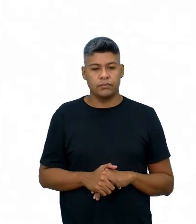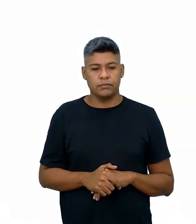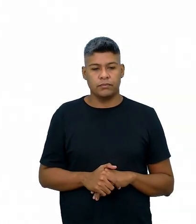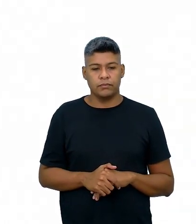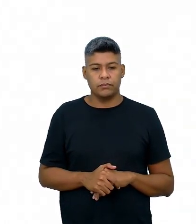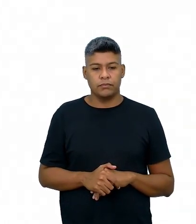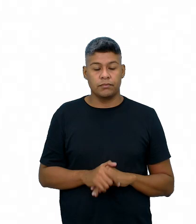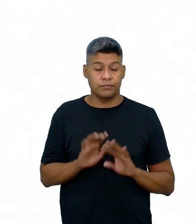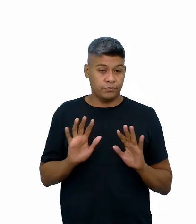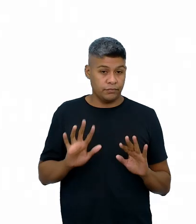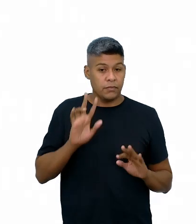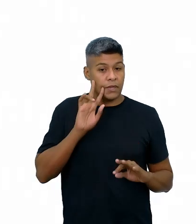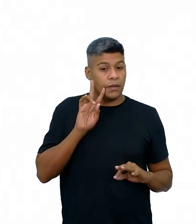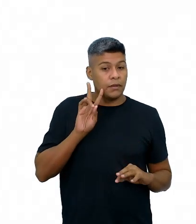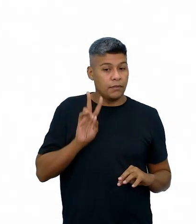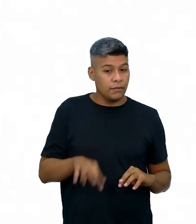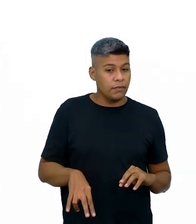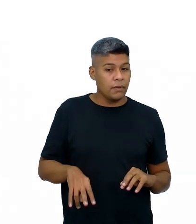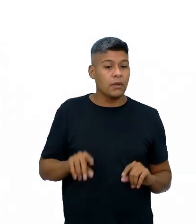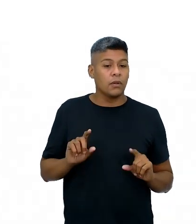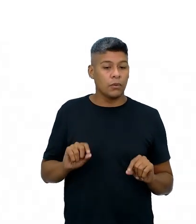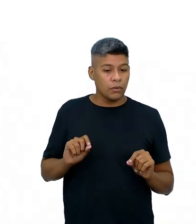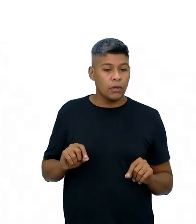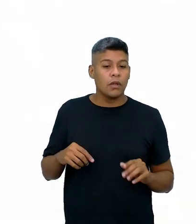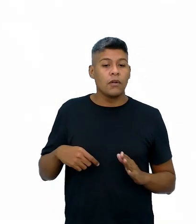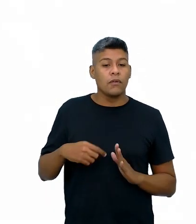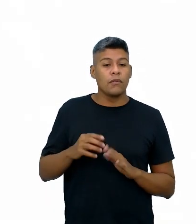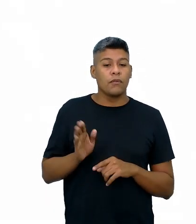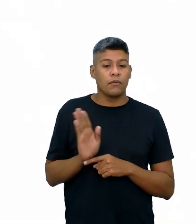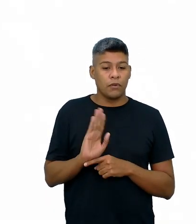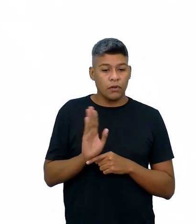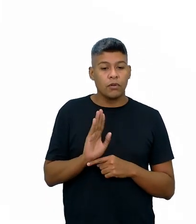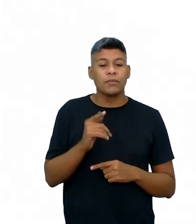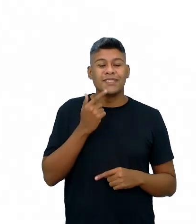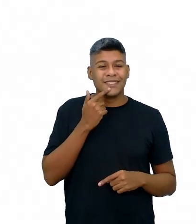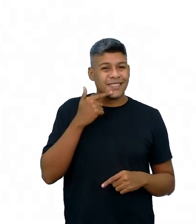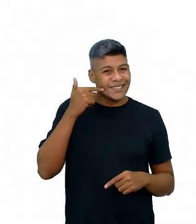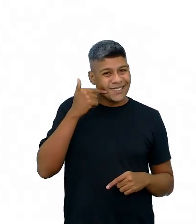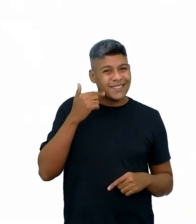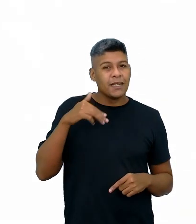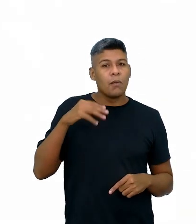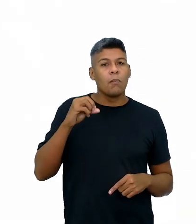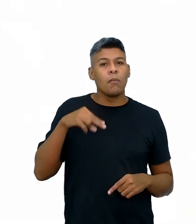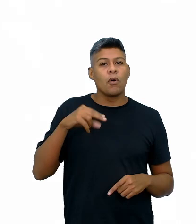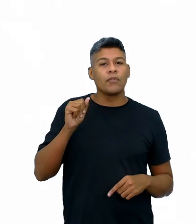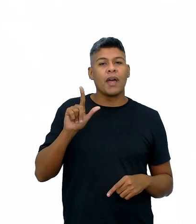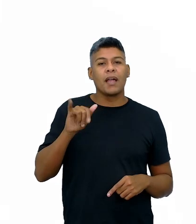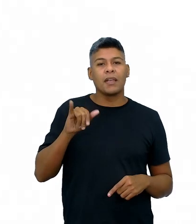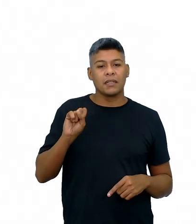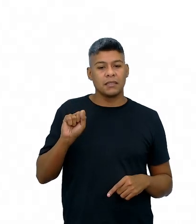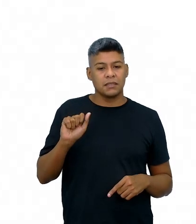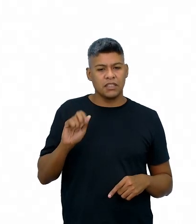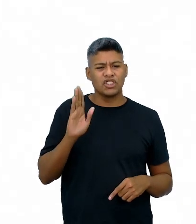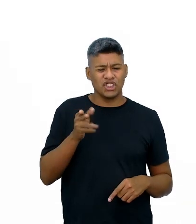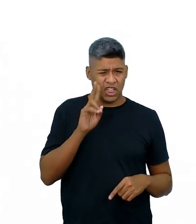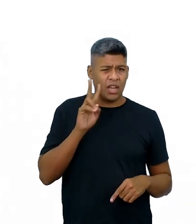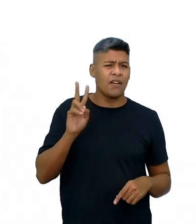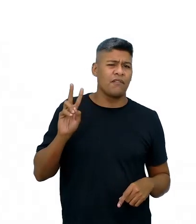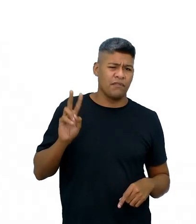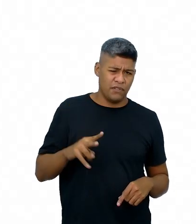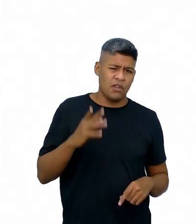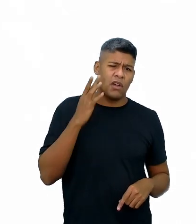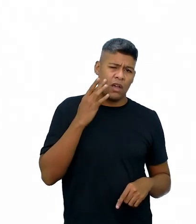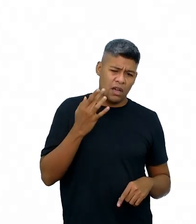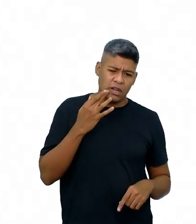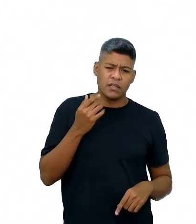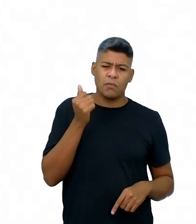Em seguida, né? Tem uma sugestão de filme, O Sorriso de Monalisa. Provavelmente vocês já assistiram, né?